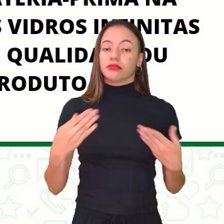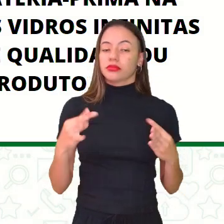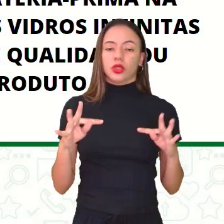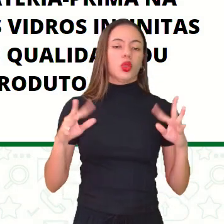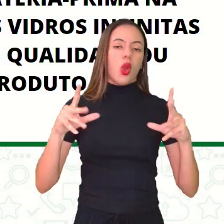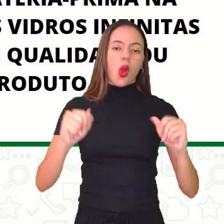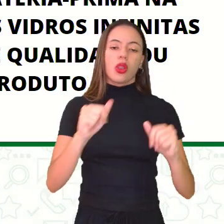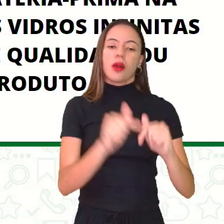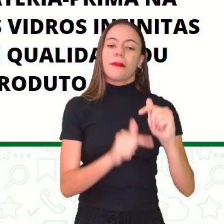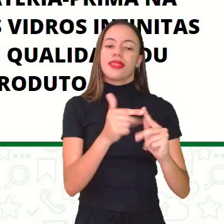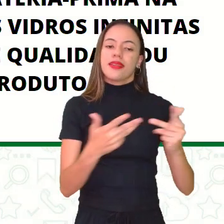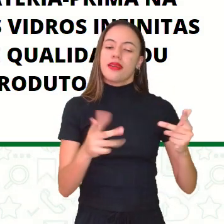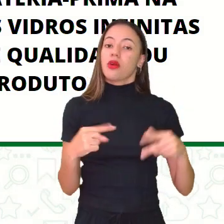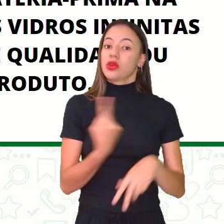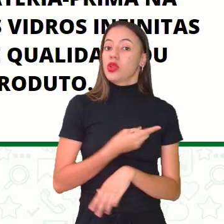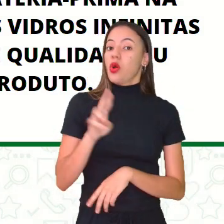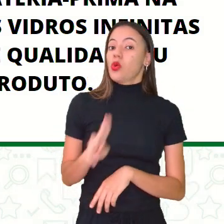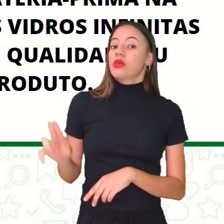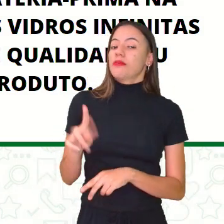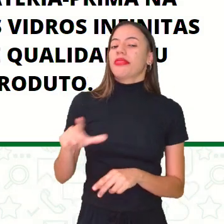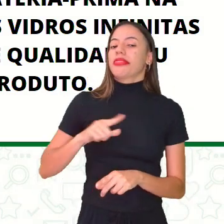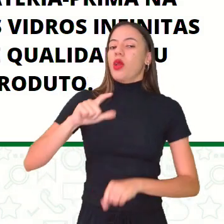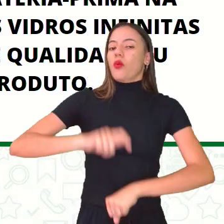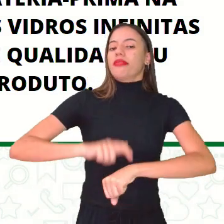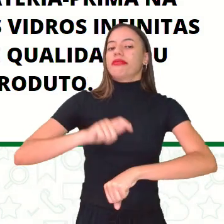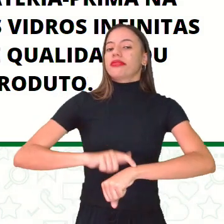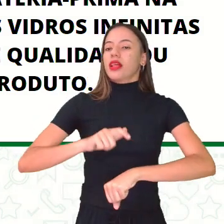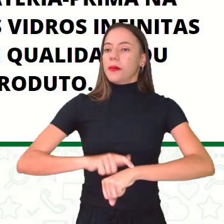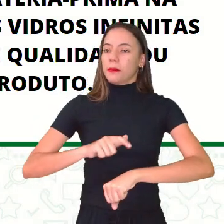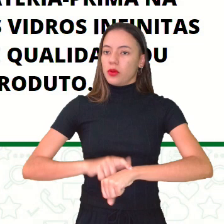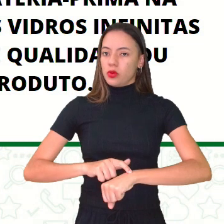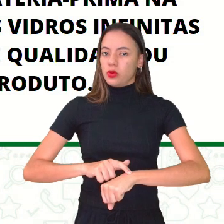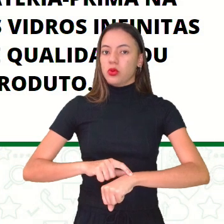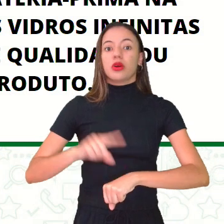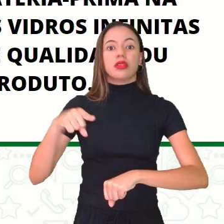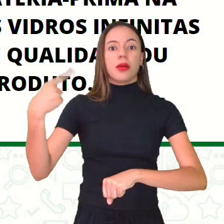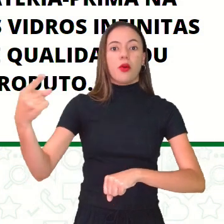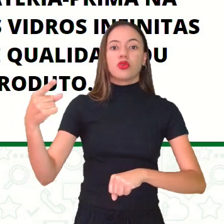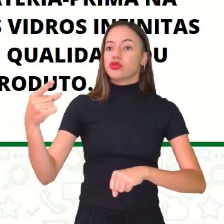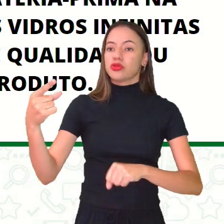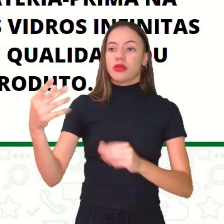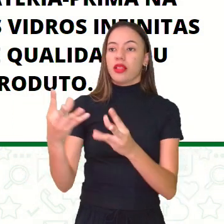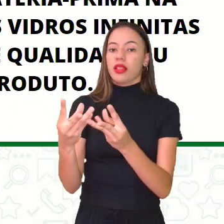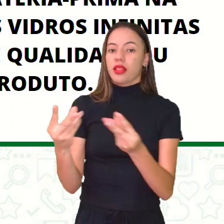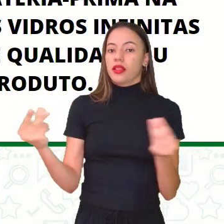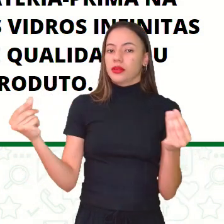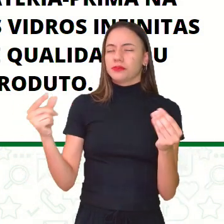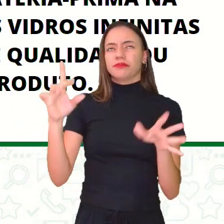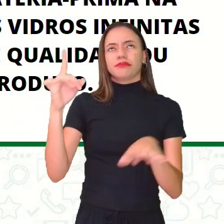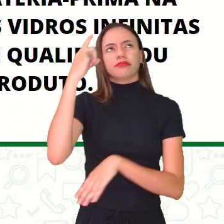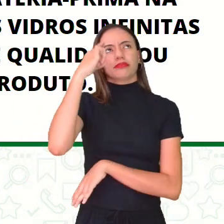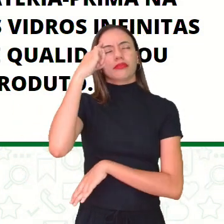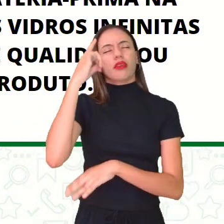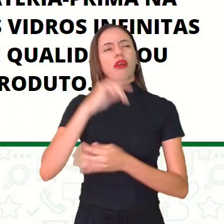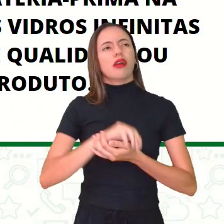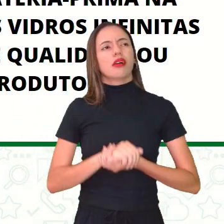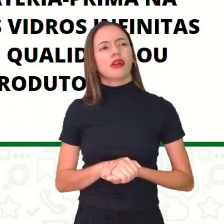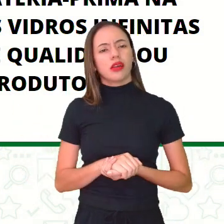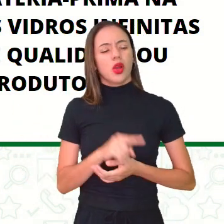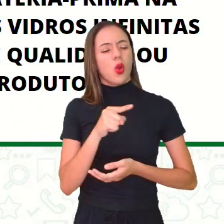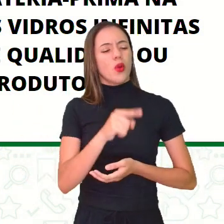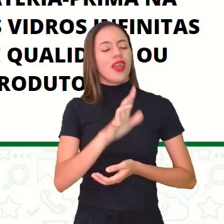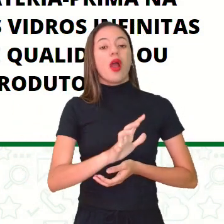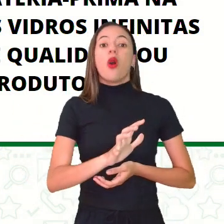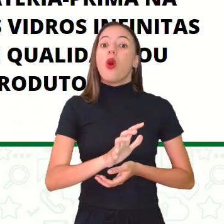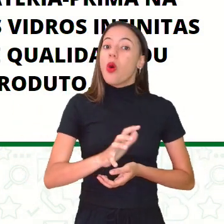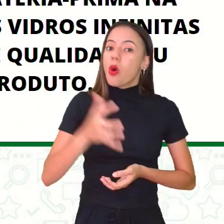utiliza, ele tem um tempo aí. E depois ele vai seguindo o seu destino. E a gente pensa, o será que acontece com